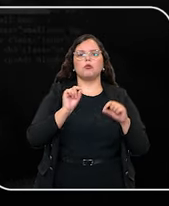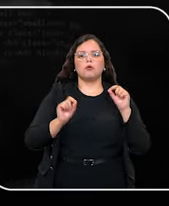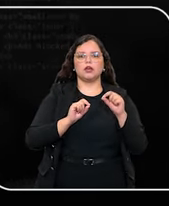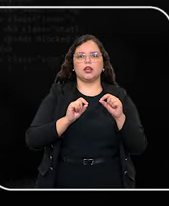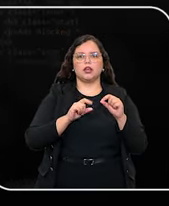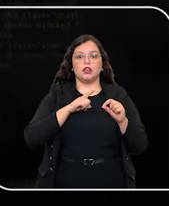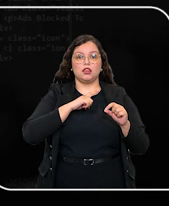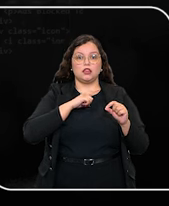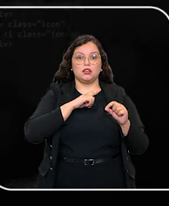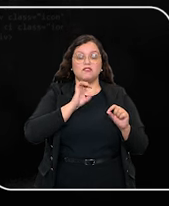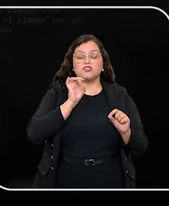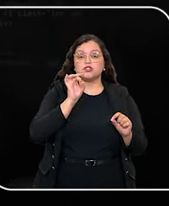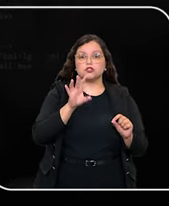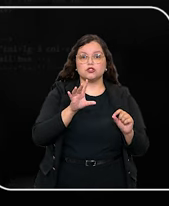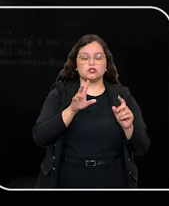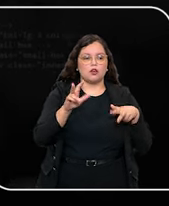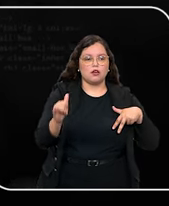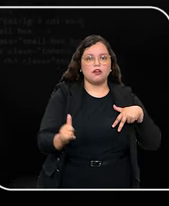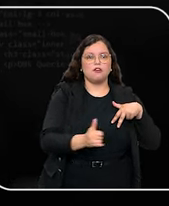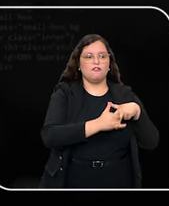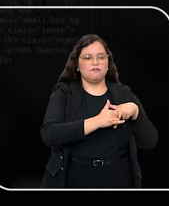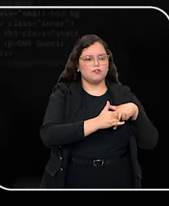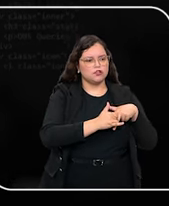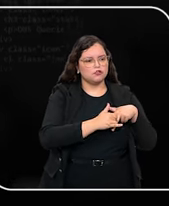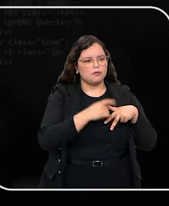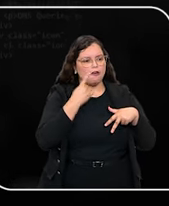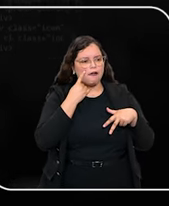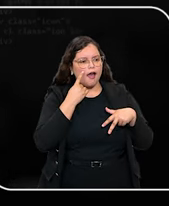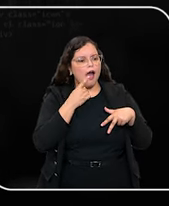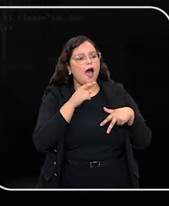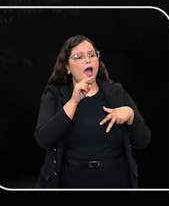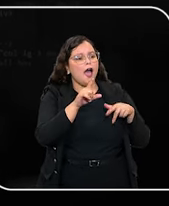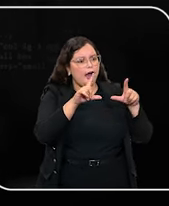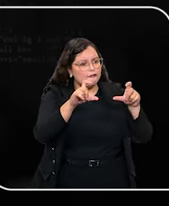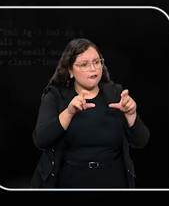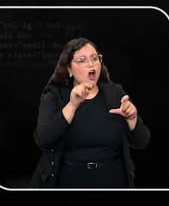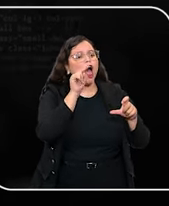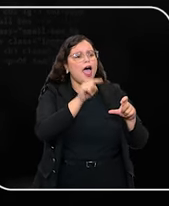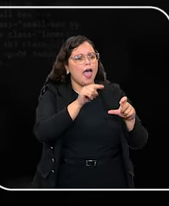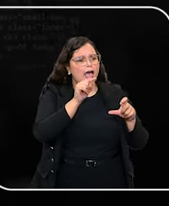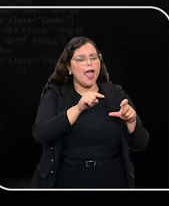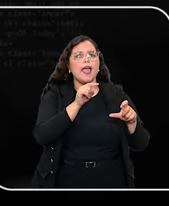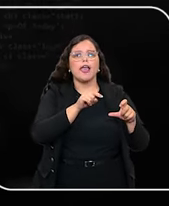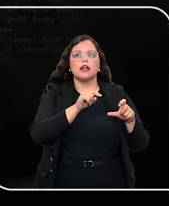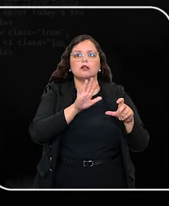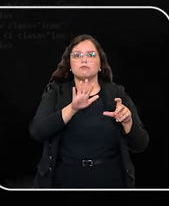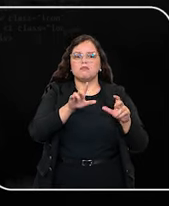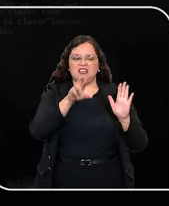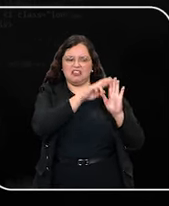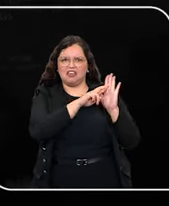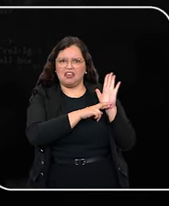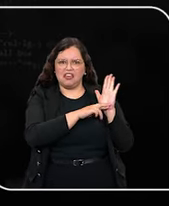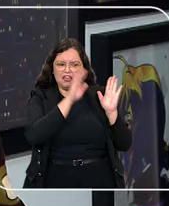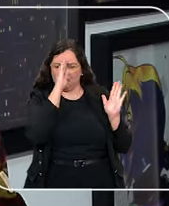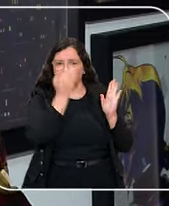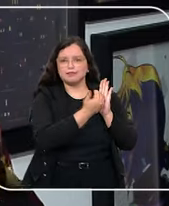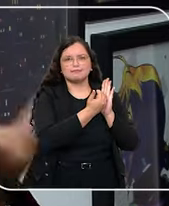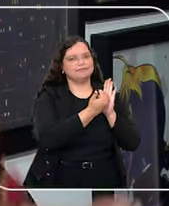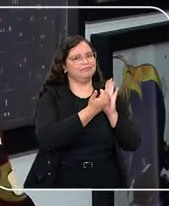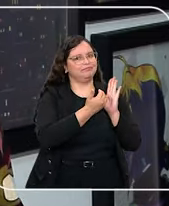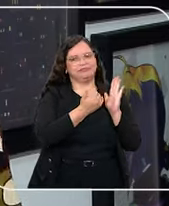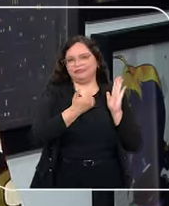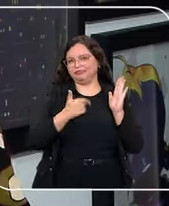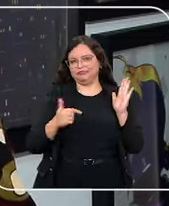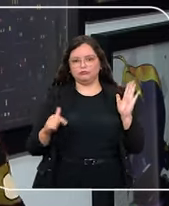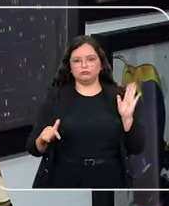baseadas unicamente na palavra das vítimas após reconhecimento por foto e presencial, mas sem que as regras legais fossem observadas. Para